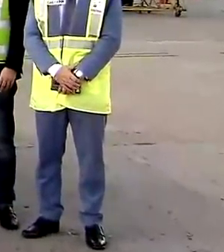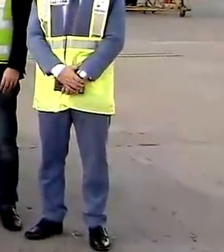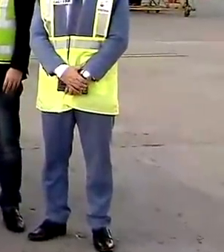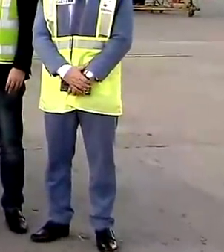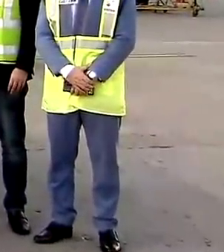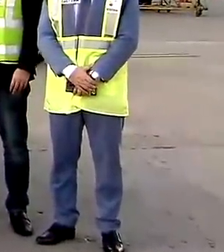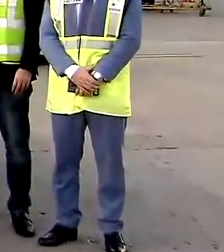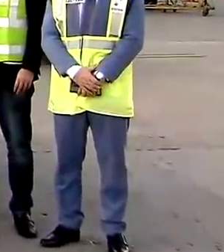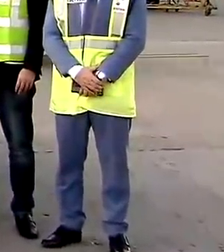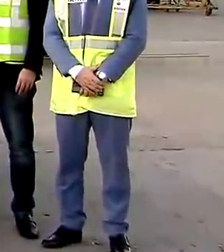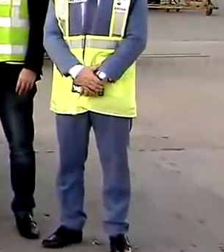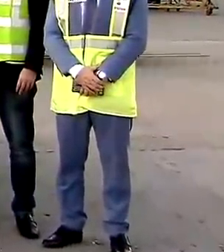Transcrição Negri